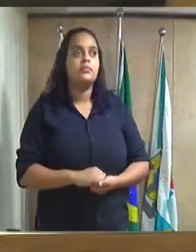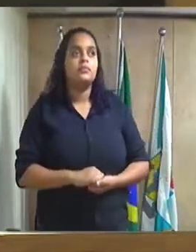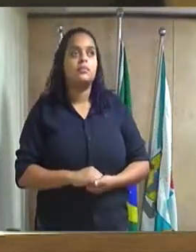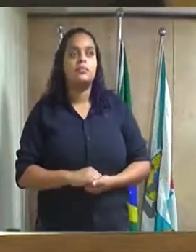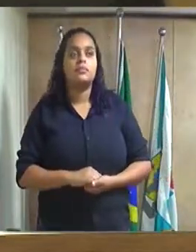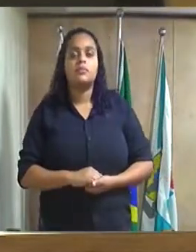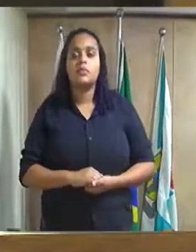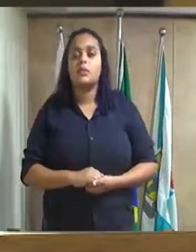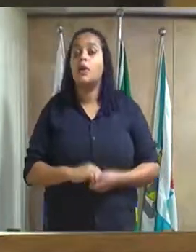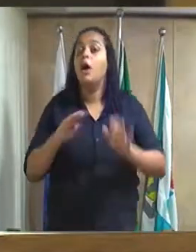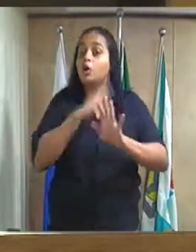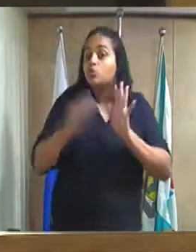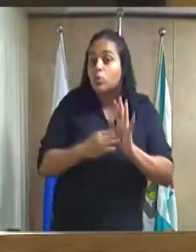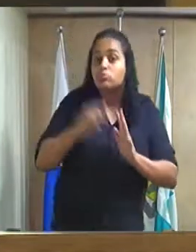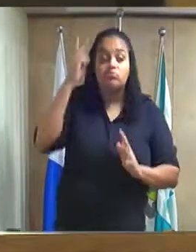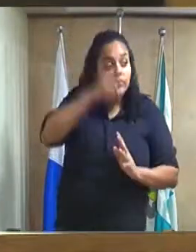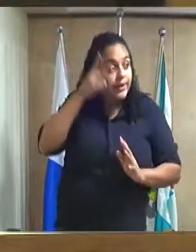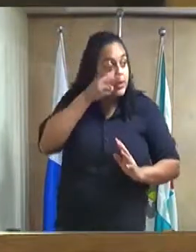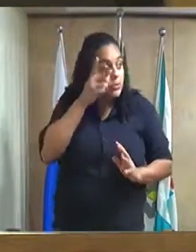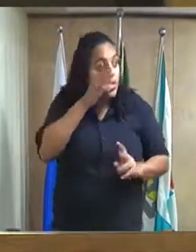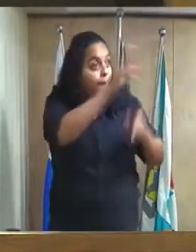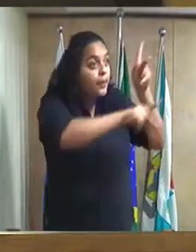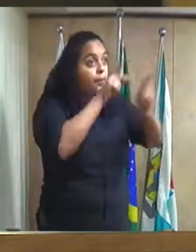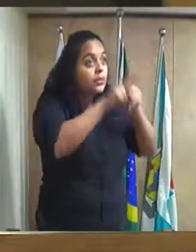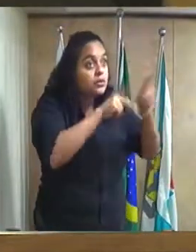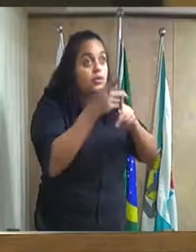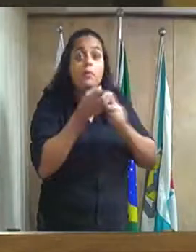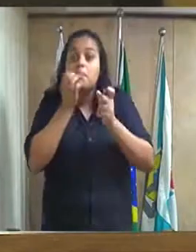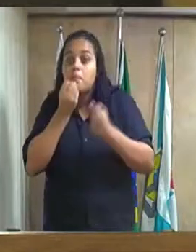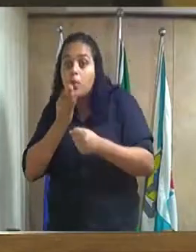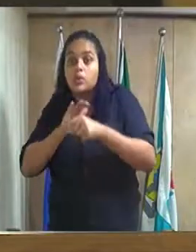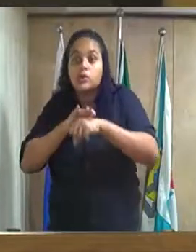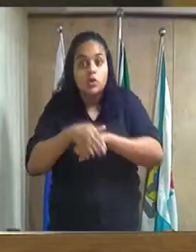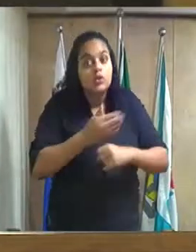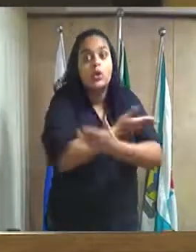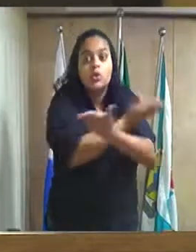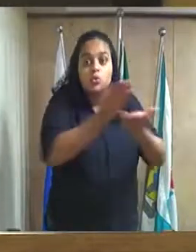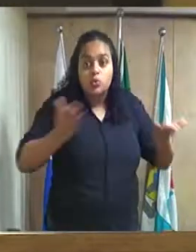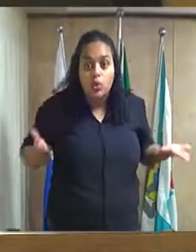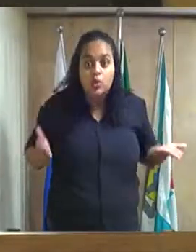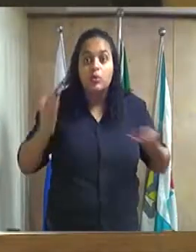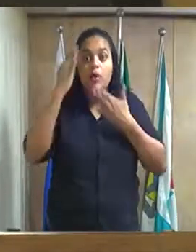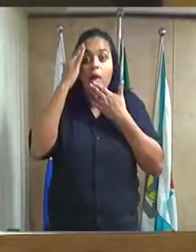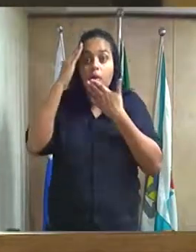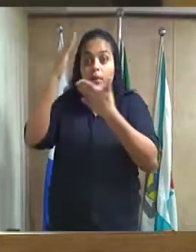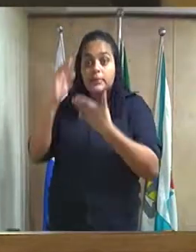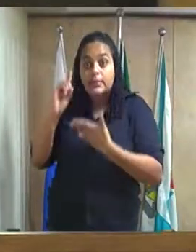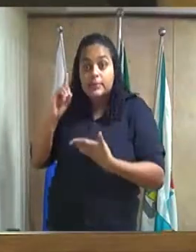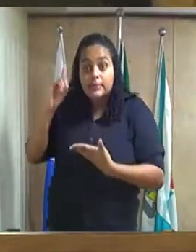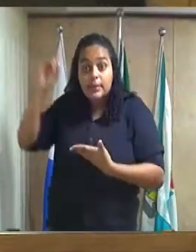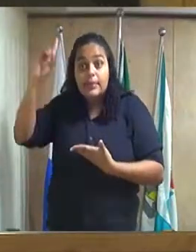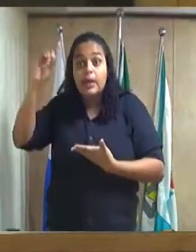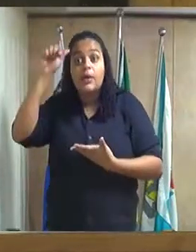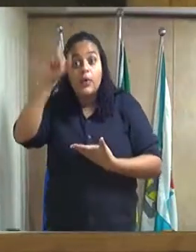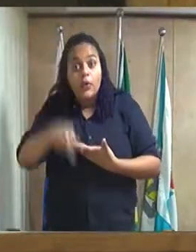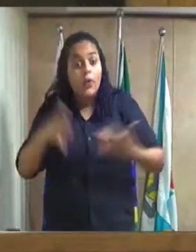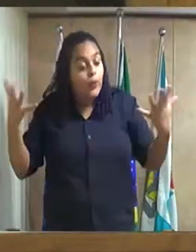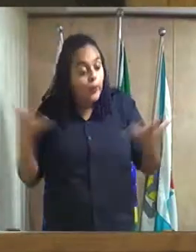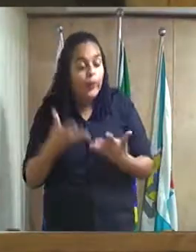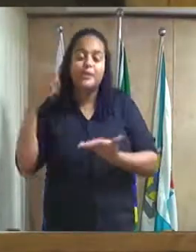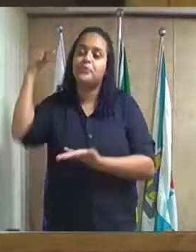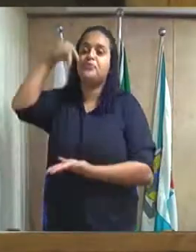senhores vereadores público aqui presente quero dar uma boa noite a todos queria agradecer a Deus por esse momento estar aqui